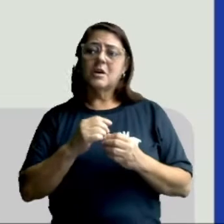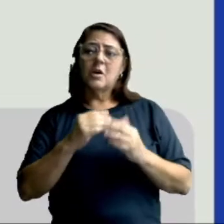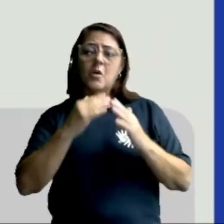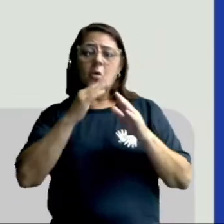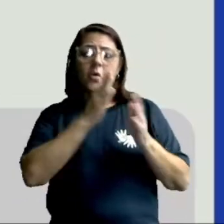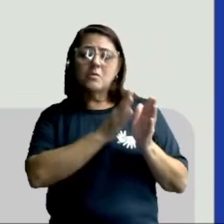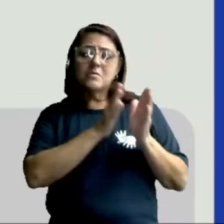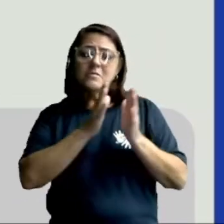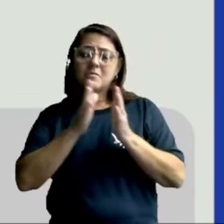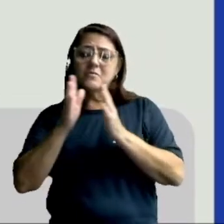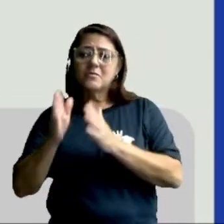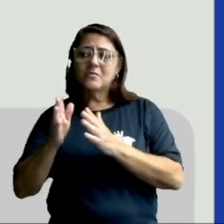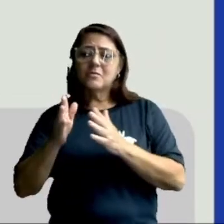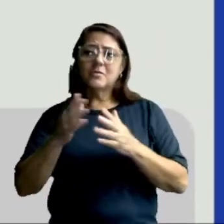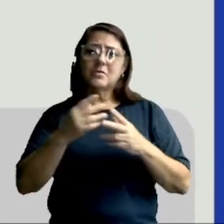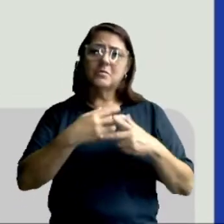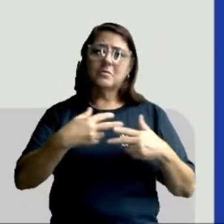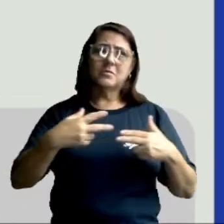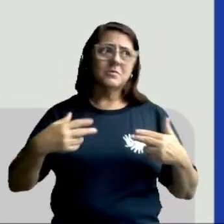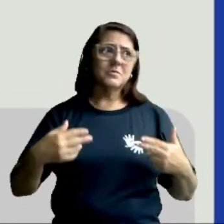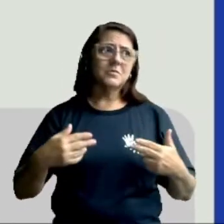plantas e suas funções.